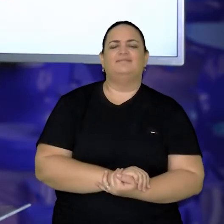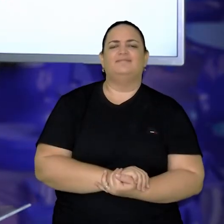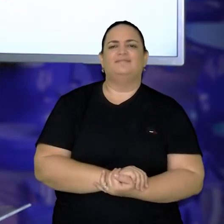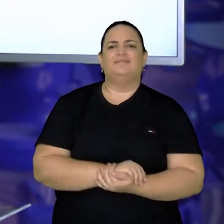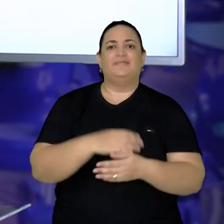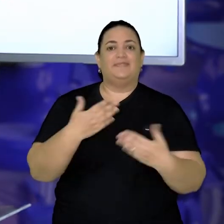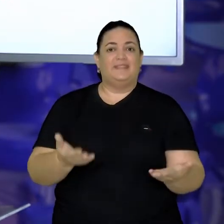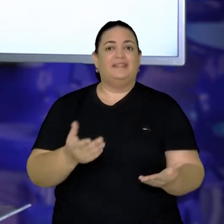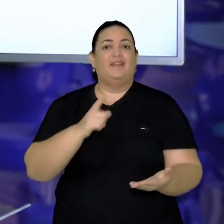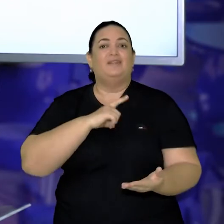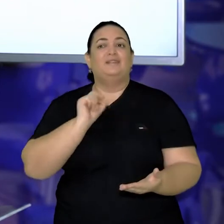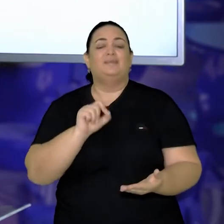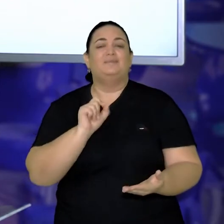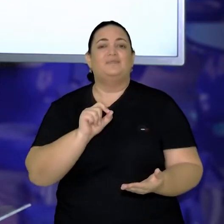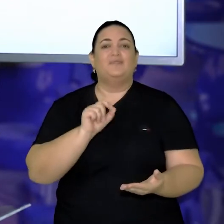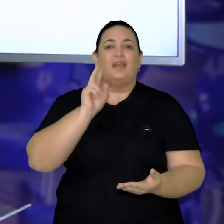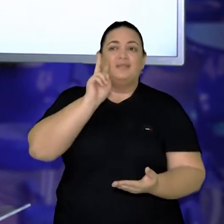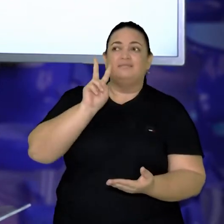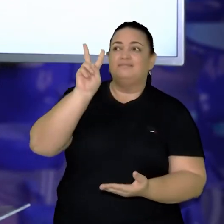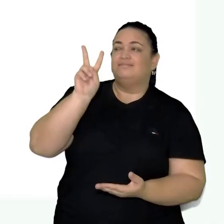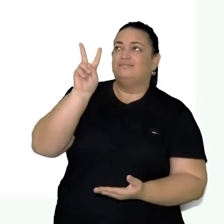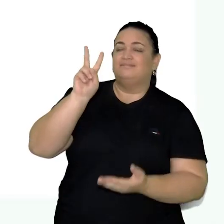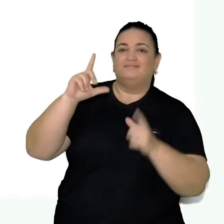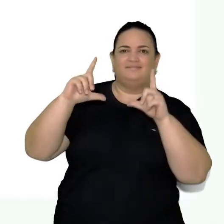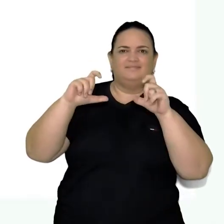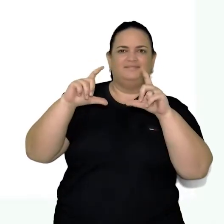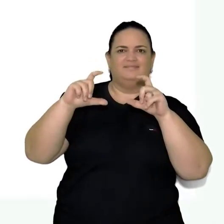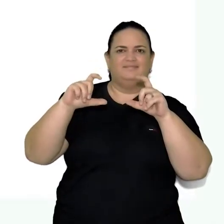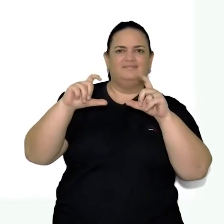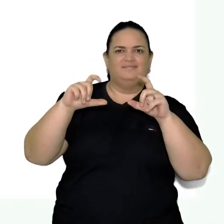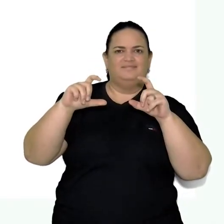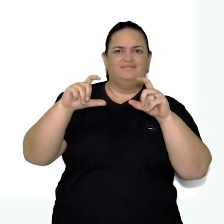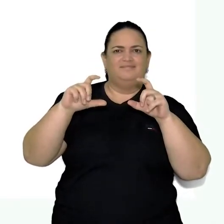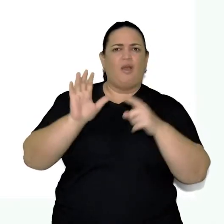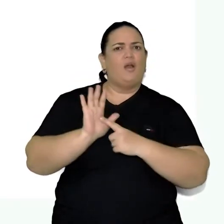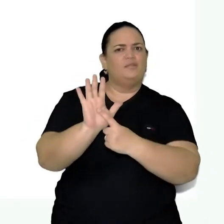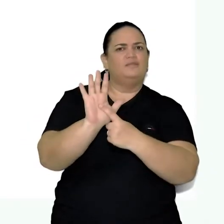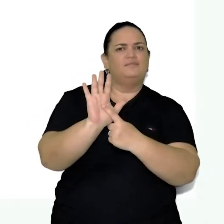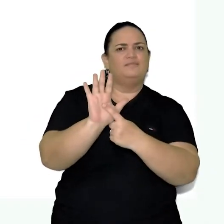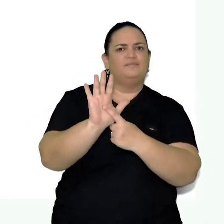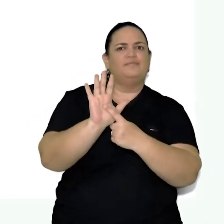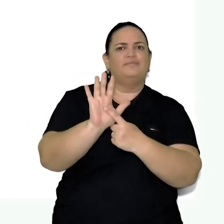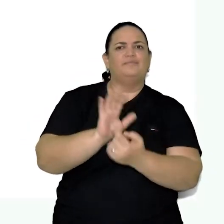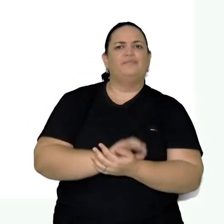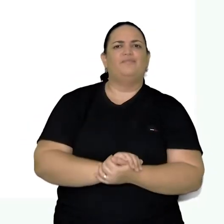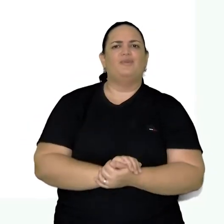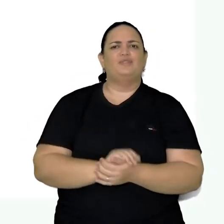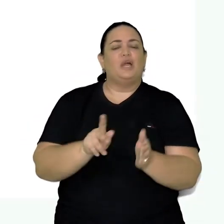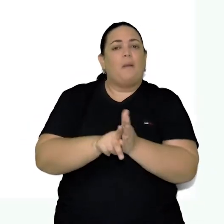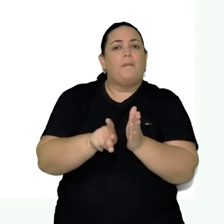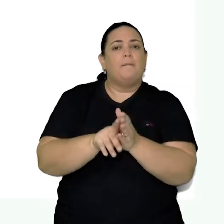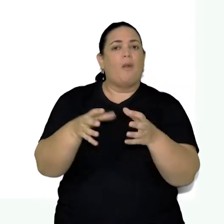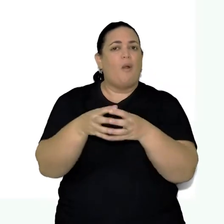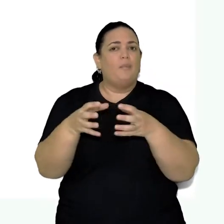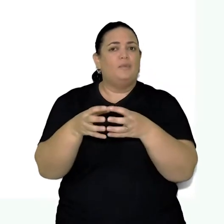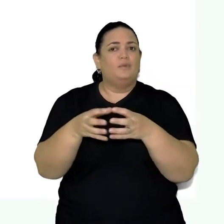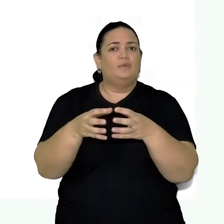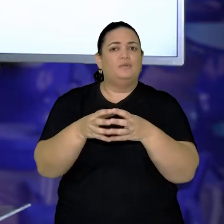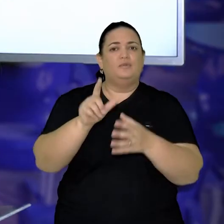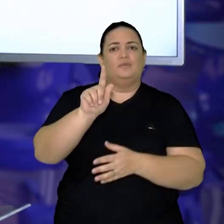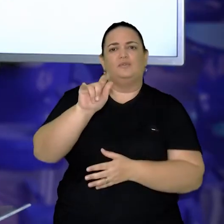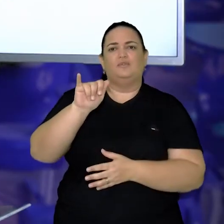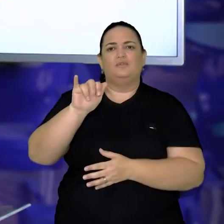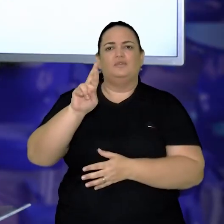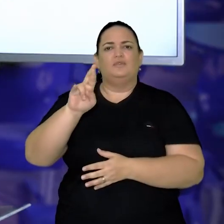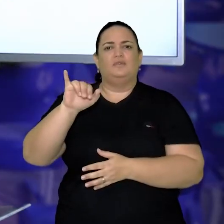tem uma foto que eu coloquei de Teatro Lambi-Lambi, dessa companhia teatral, o Grupo Girino.